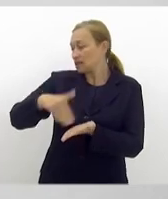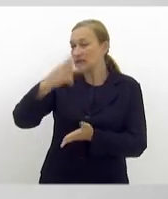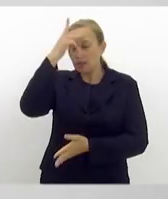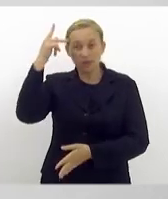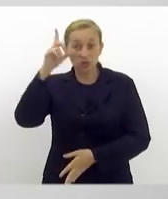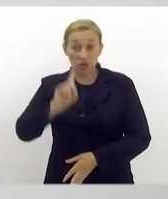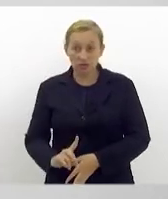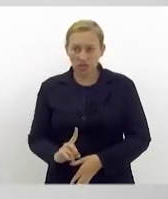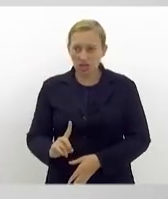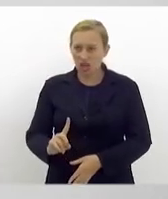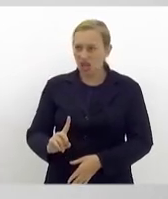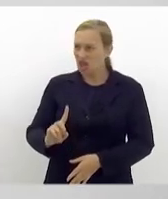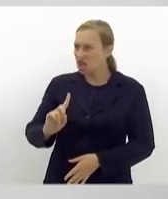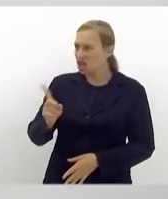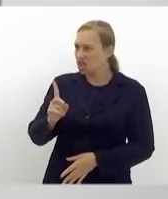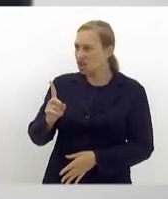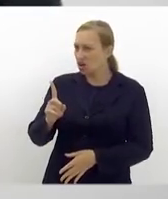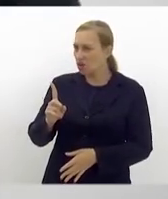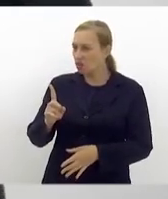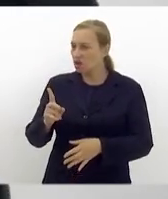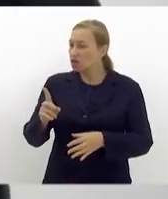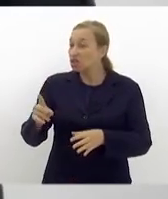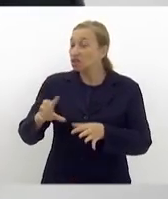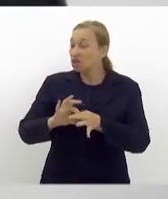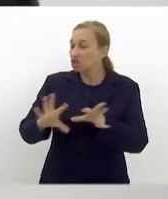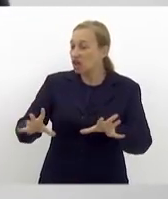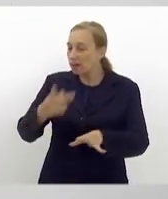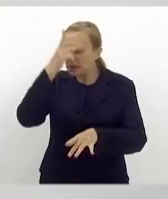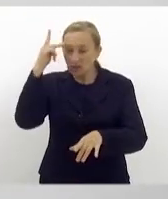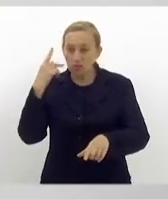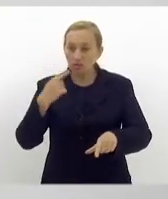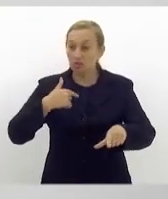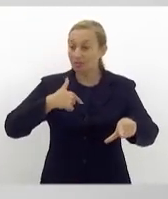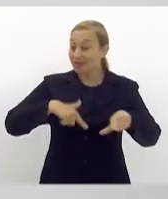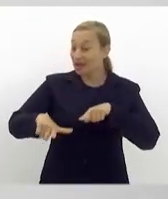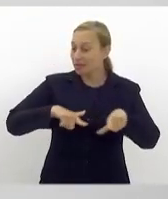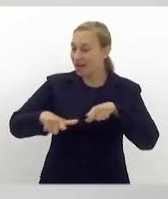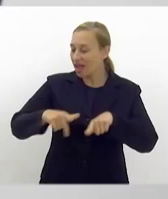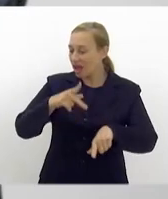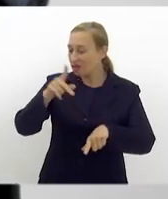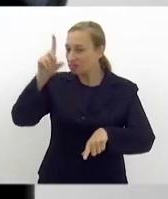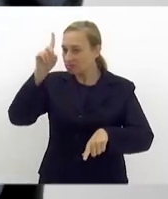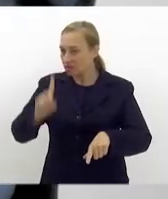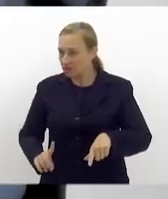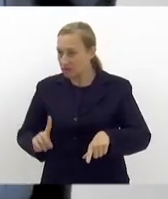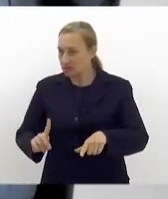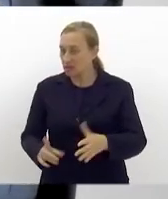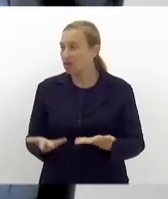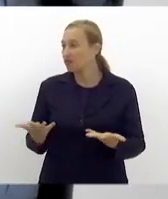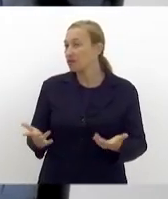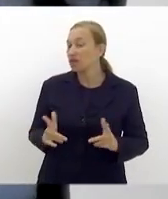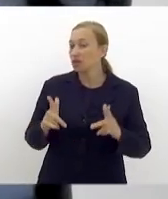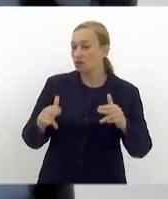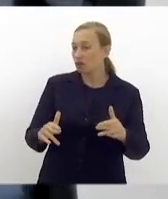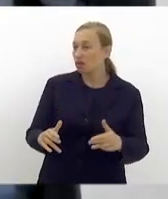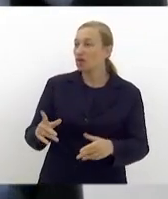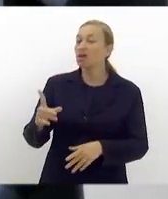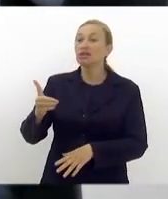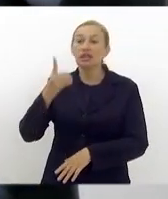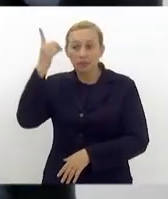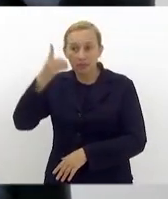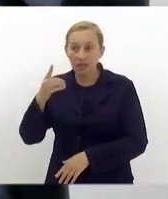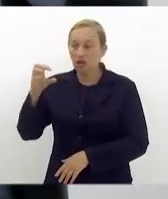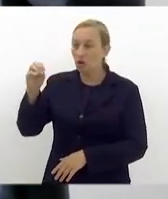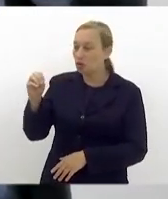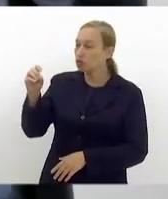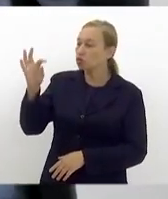deficiência e não empregar pessoas com deficiência. não adianta o deputado Ottonio de Paula ser um deputado que briga pela causa autista e o